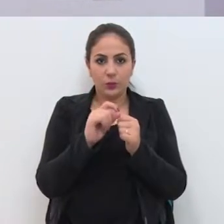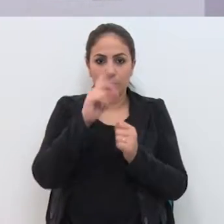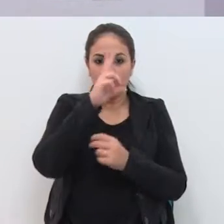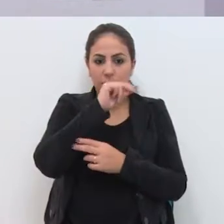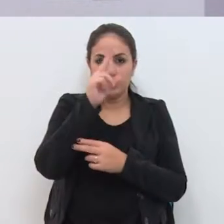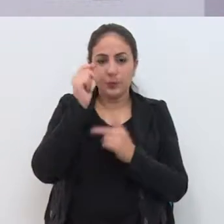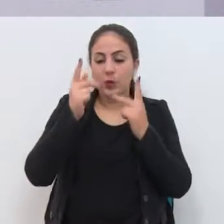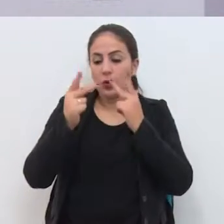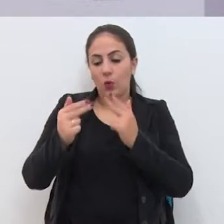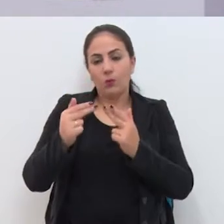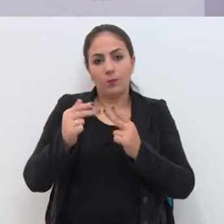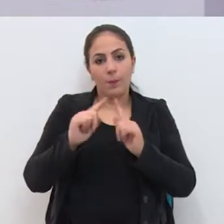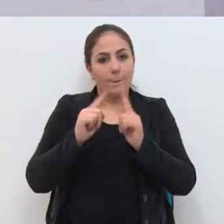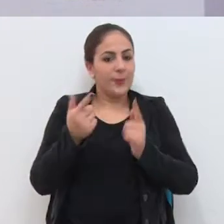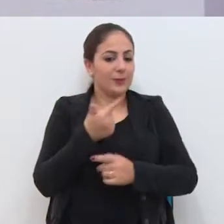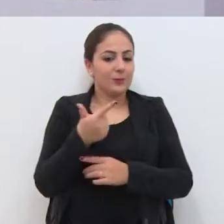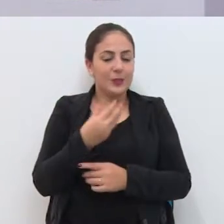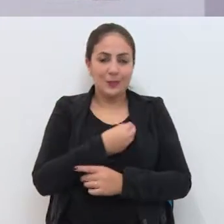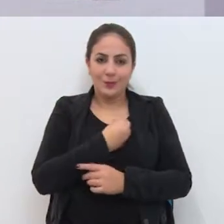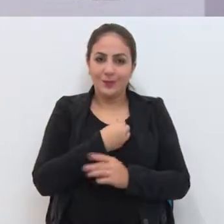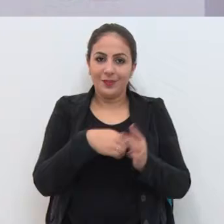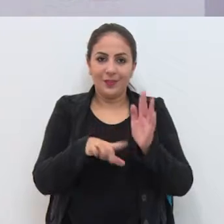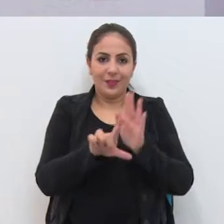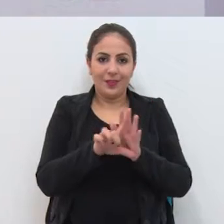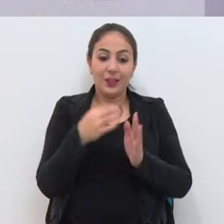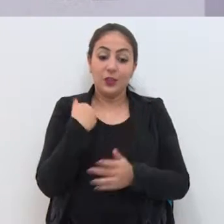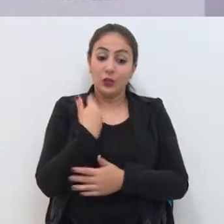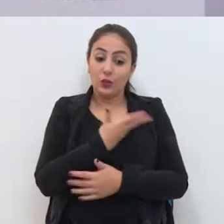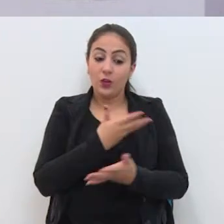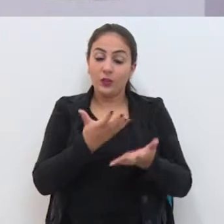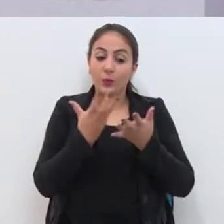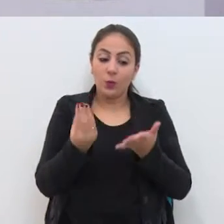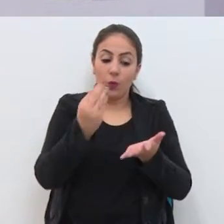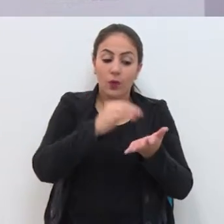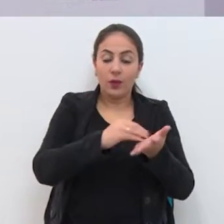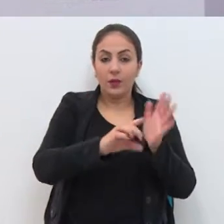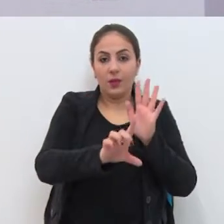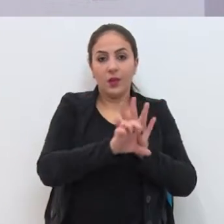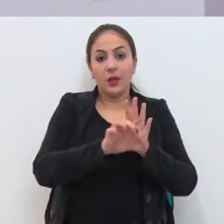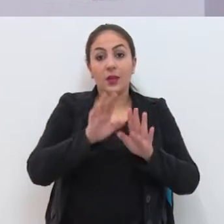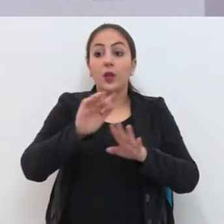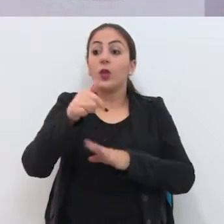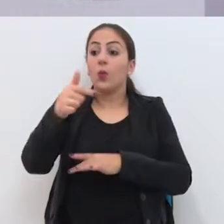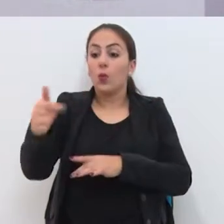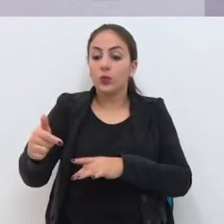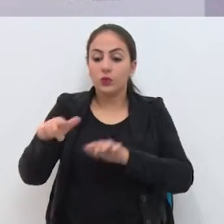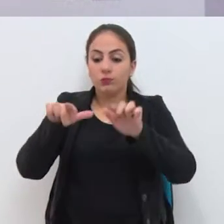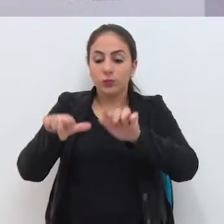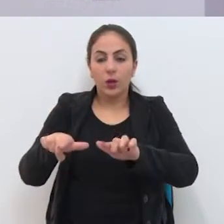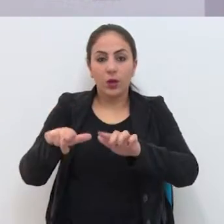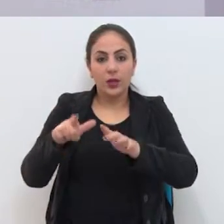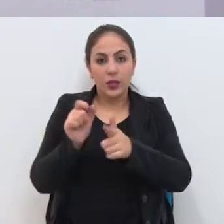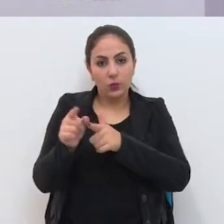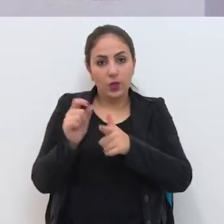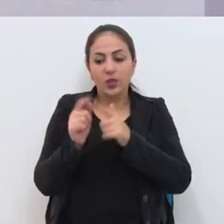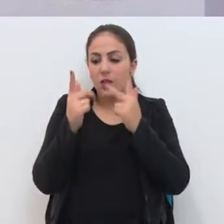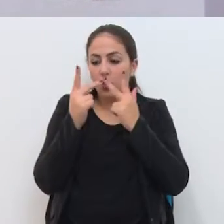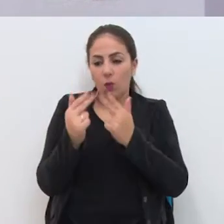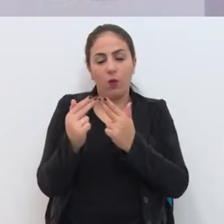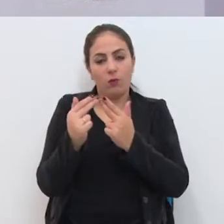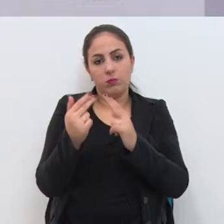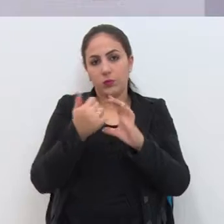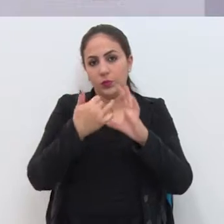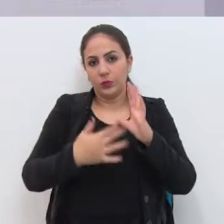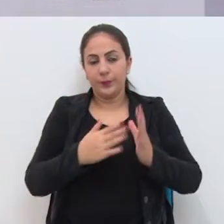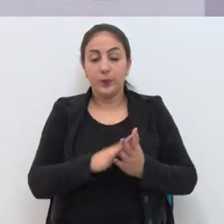moldes Mas não está previsto na lei O que nós queremos é colocar na lei para que outros imóveis locados tenham este perfil